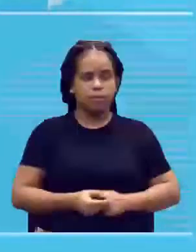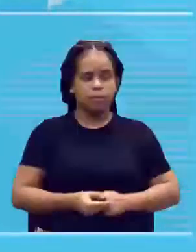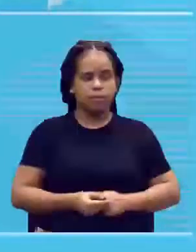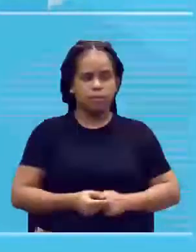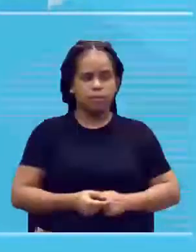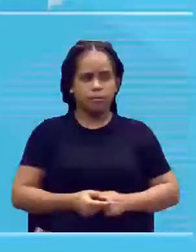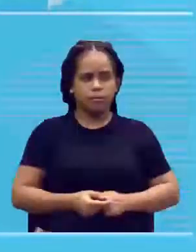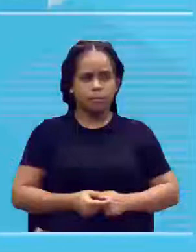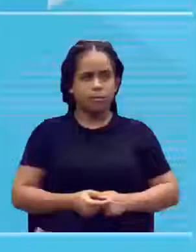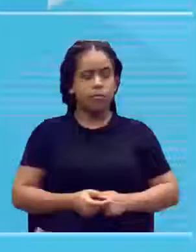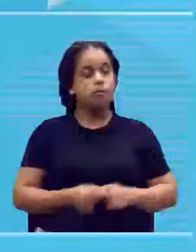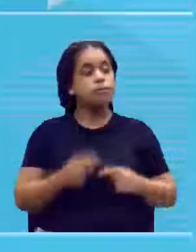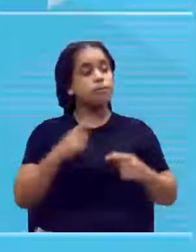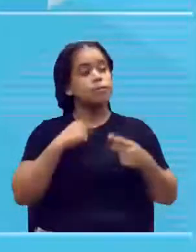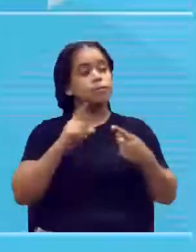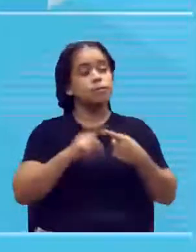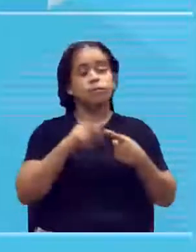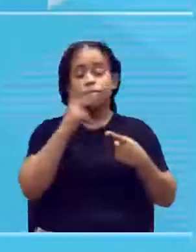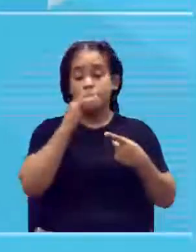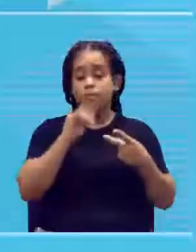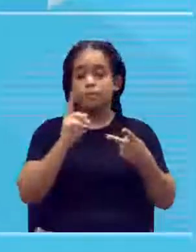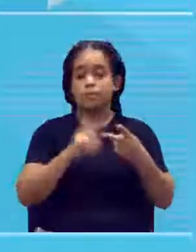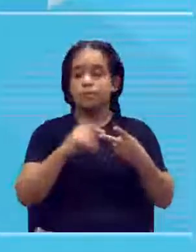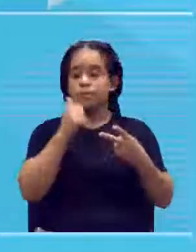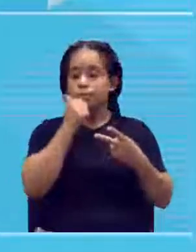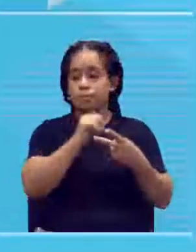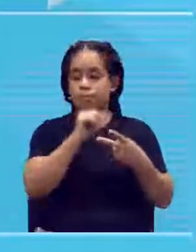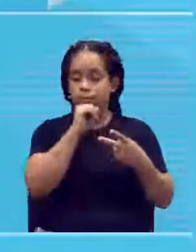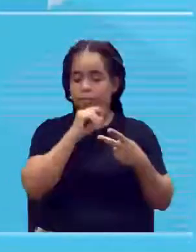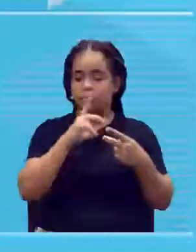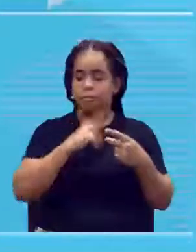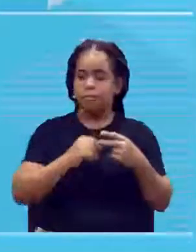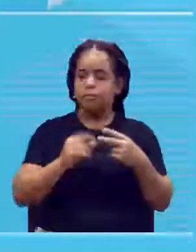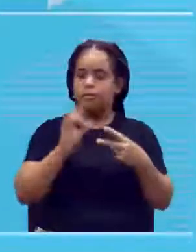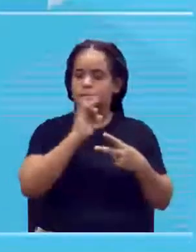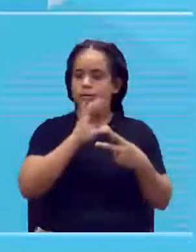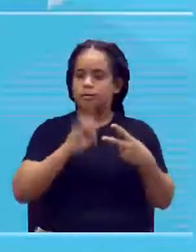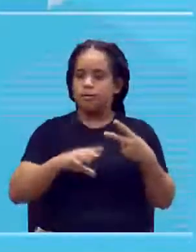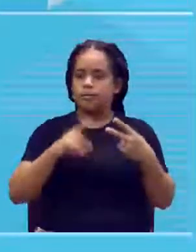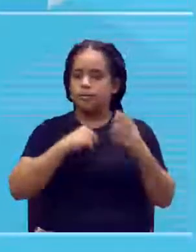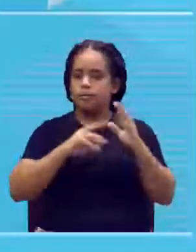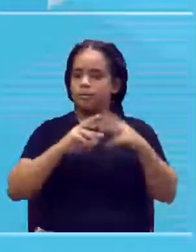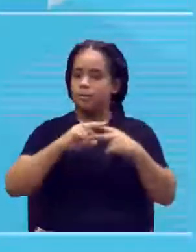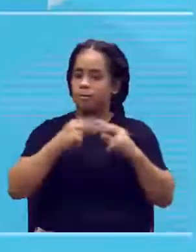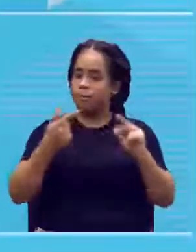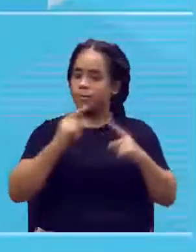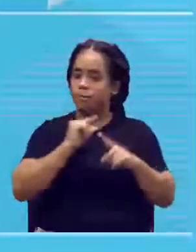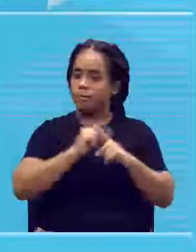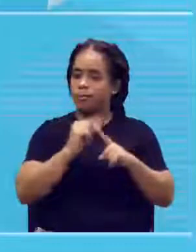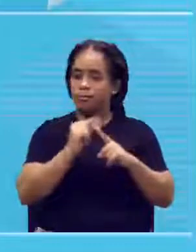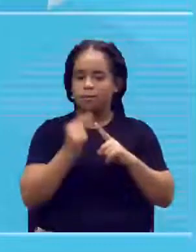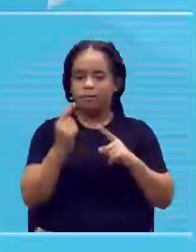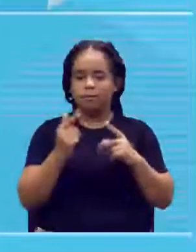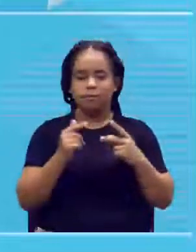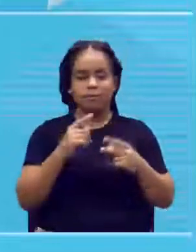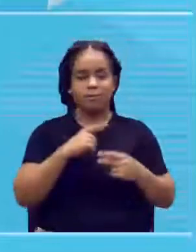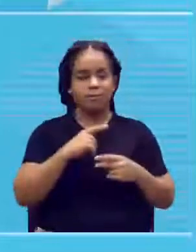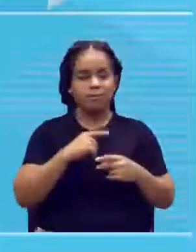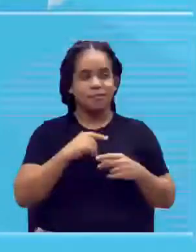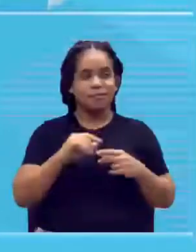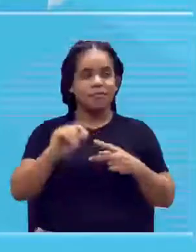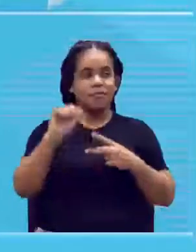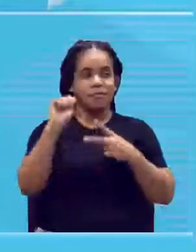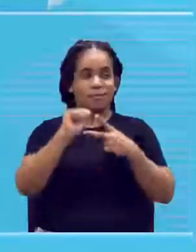tá? Um veio do meu pai e o outro veio da minha mãe. Cada um deles não tem o mesmo gene. Eu tenho o gene A aqui. Então, A aqui